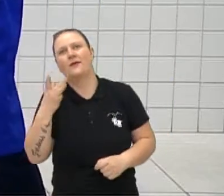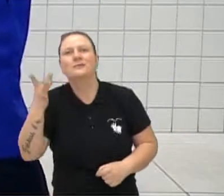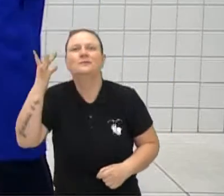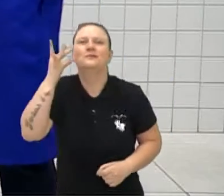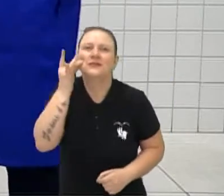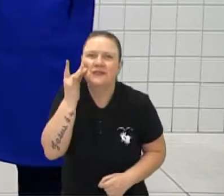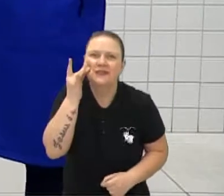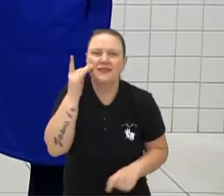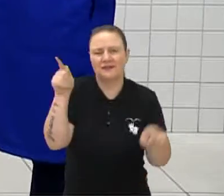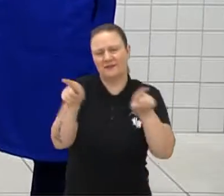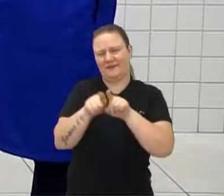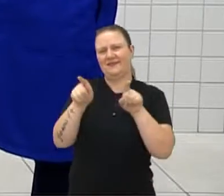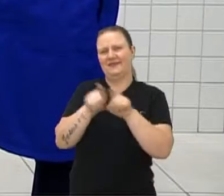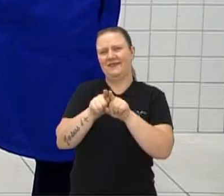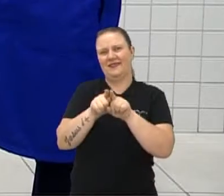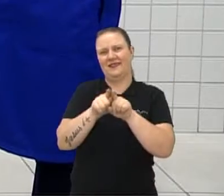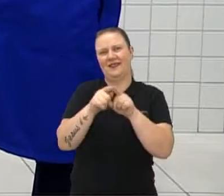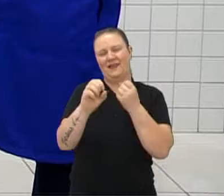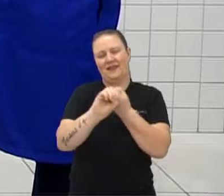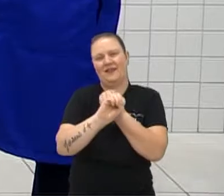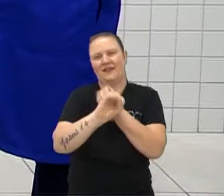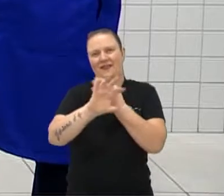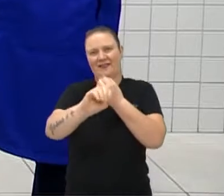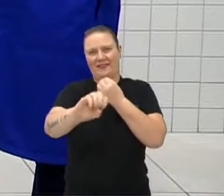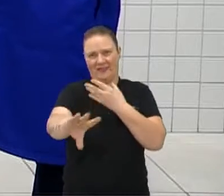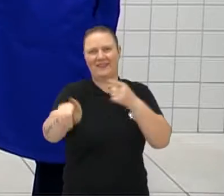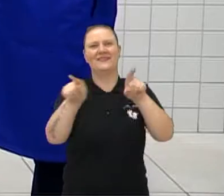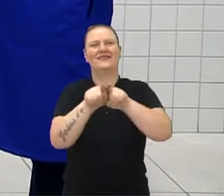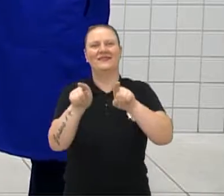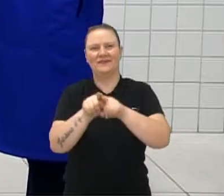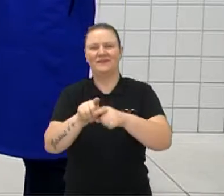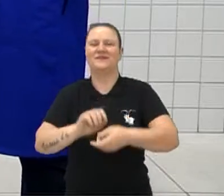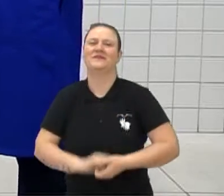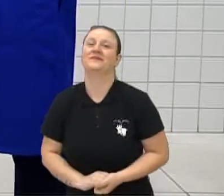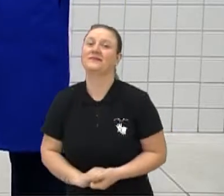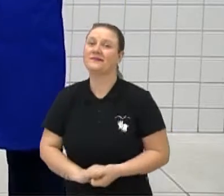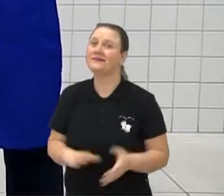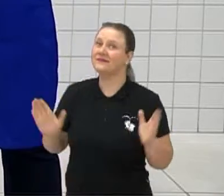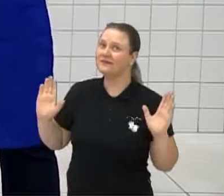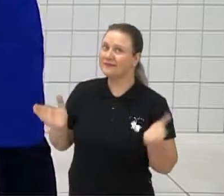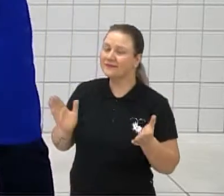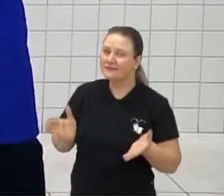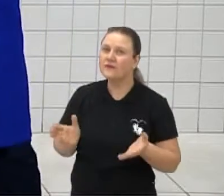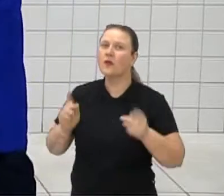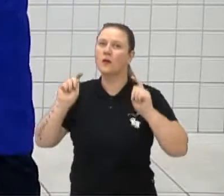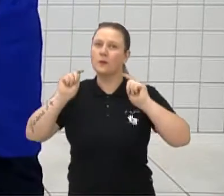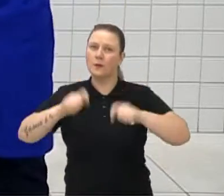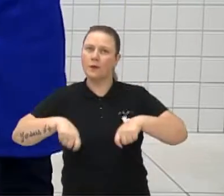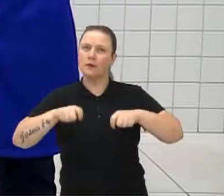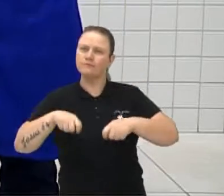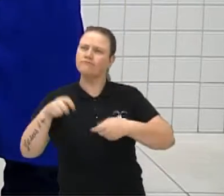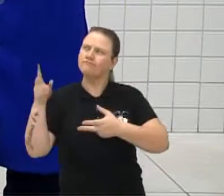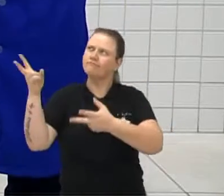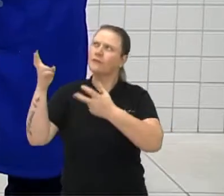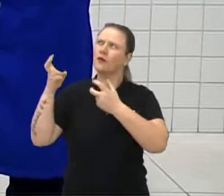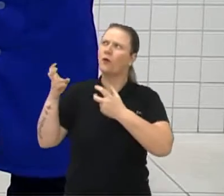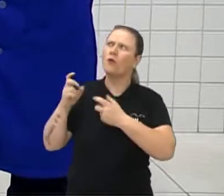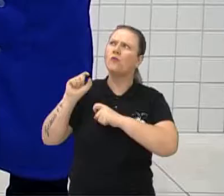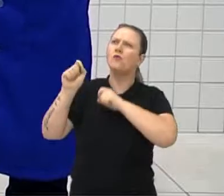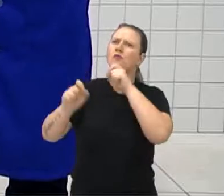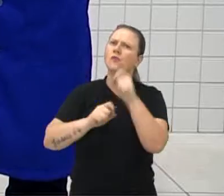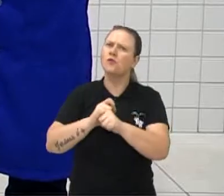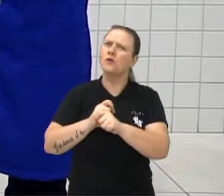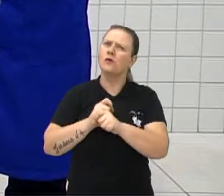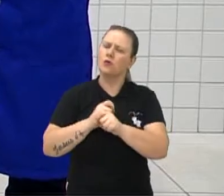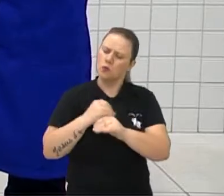também curte as aulas virtuais. Então, gente pode agora considerar, depois dessa nossa caminhada aí